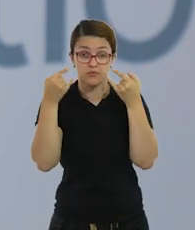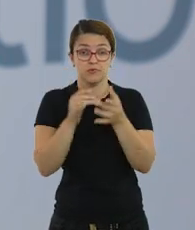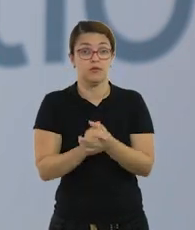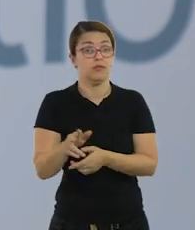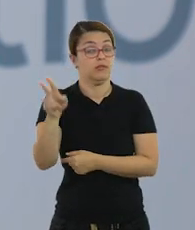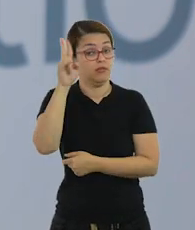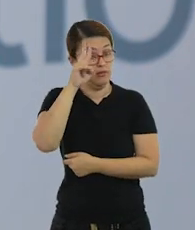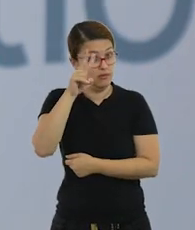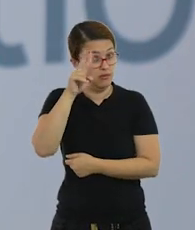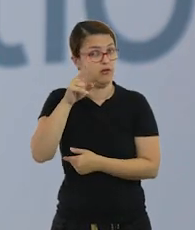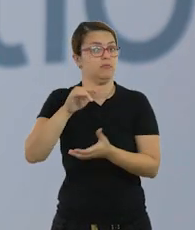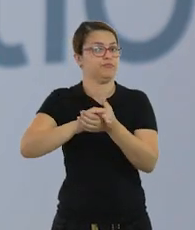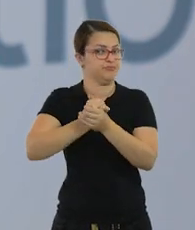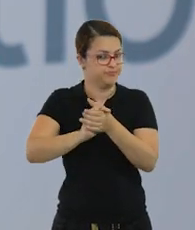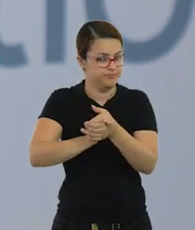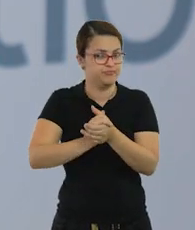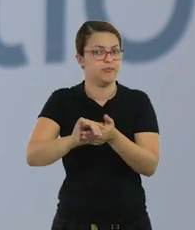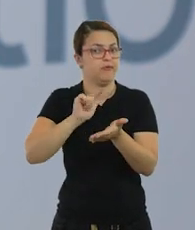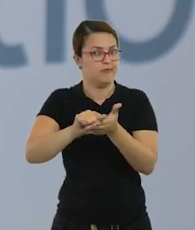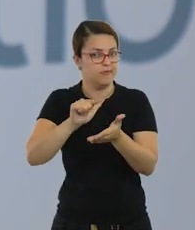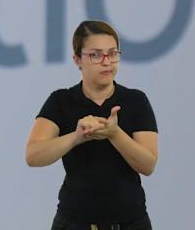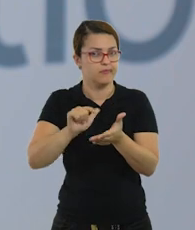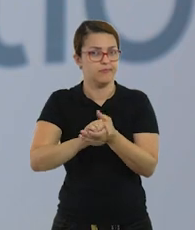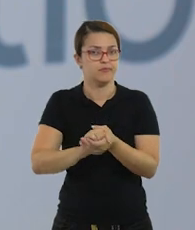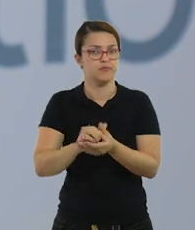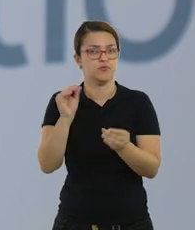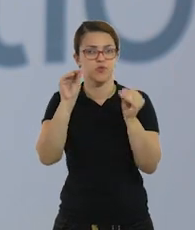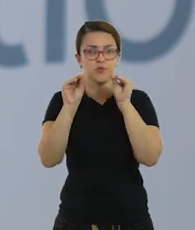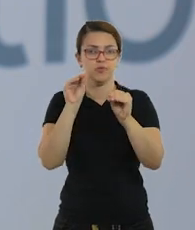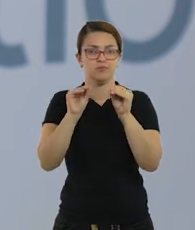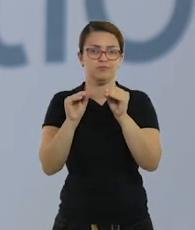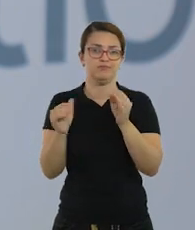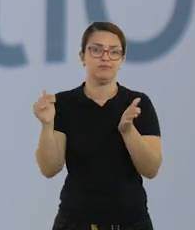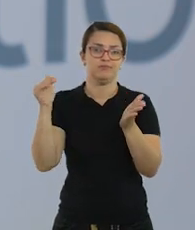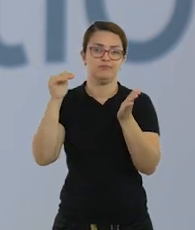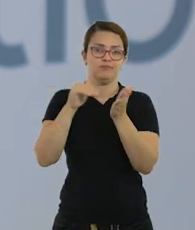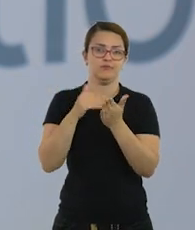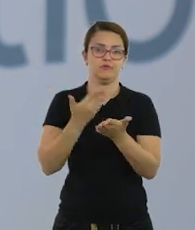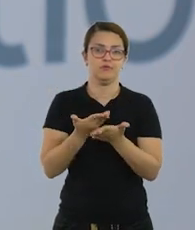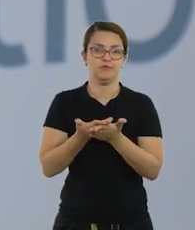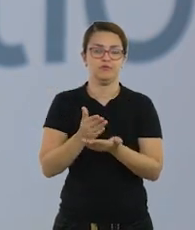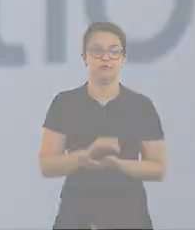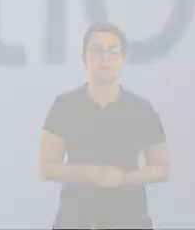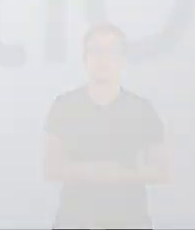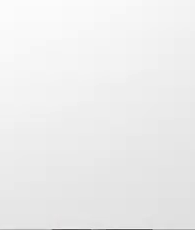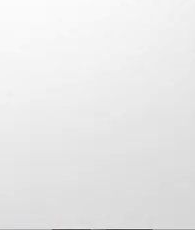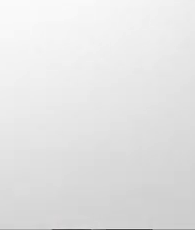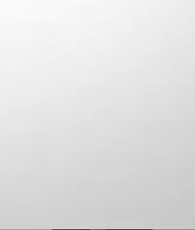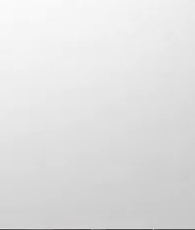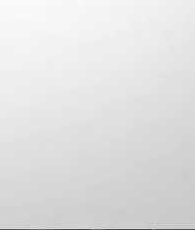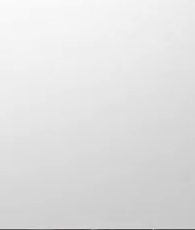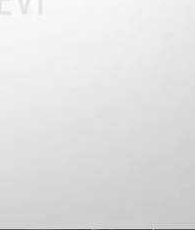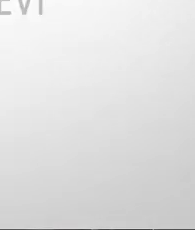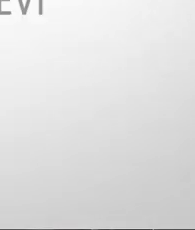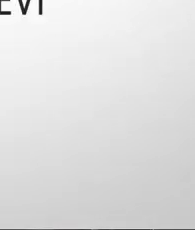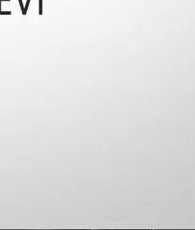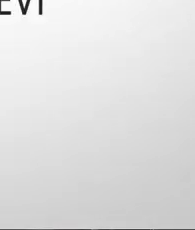Não esqueçam de lavar bem as mãos. Um grande beijo. E até a próxima. E aí